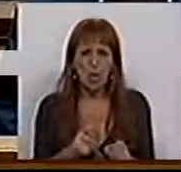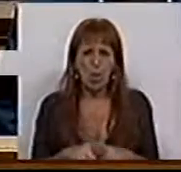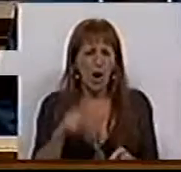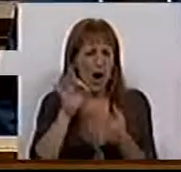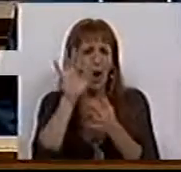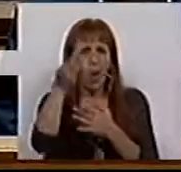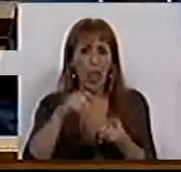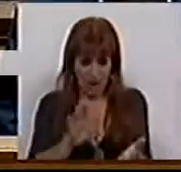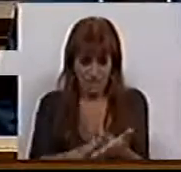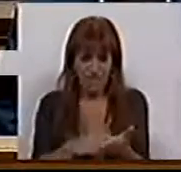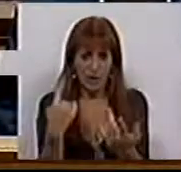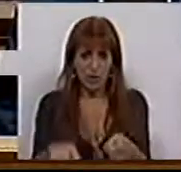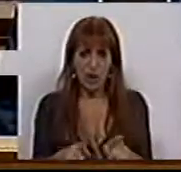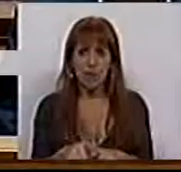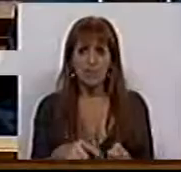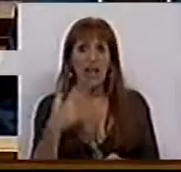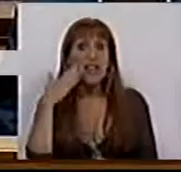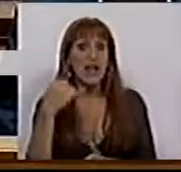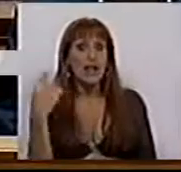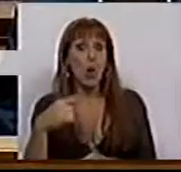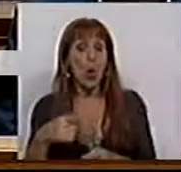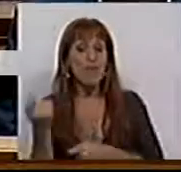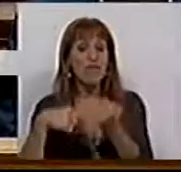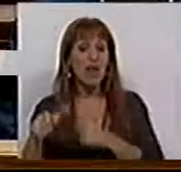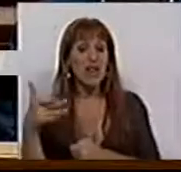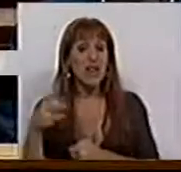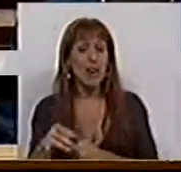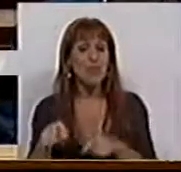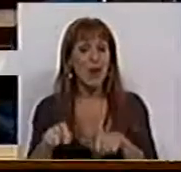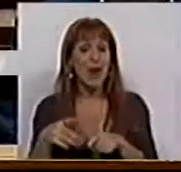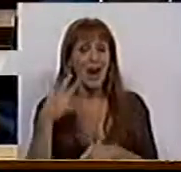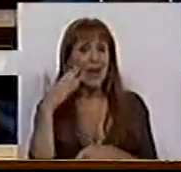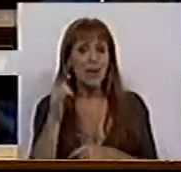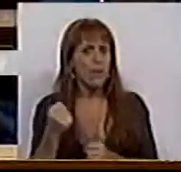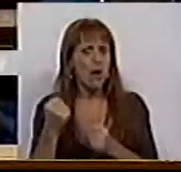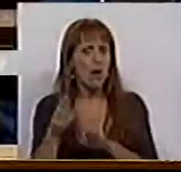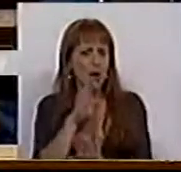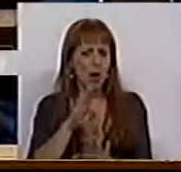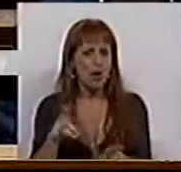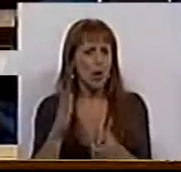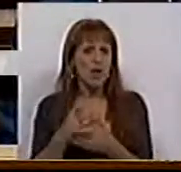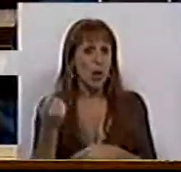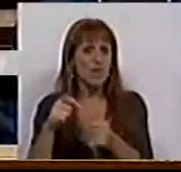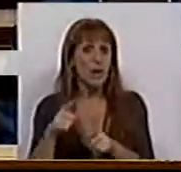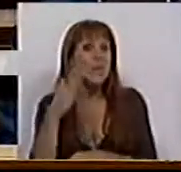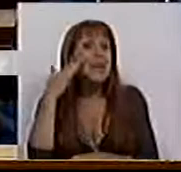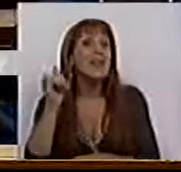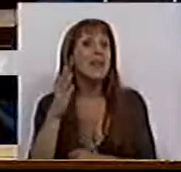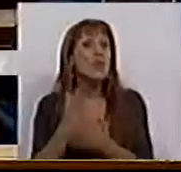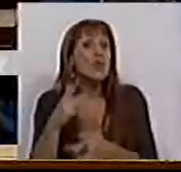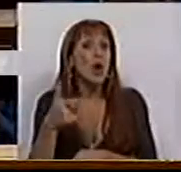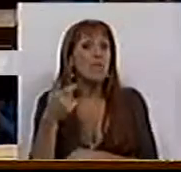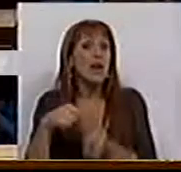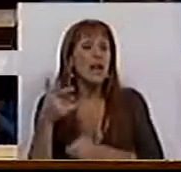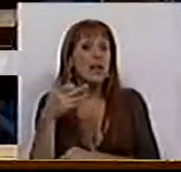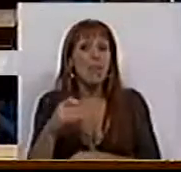insinuação, há factos, houve uma tentativa de venda da TAP, essa tentativa não se concretizou, ninguém disse que ela foi vendida, houve uma tentativa de venda